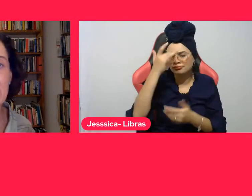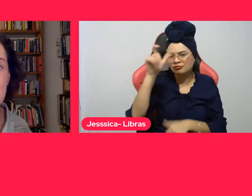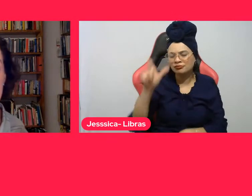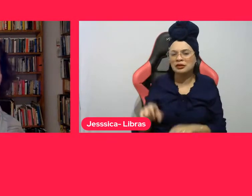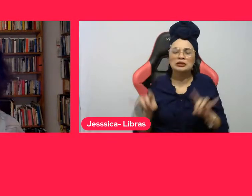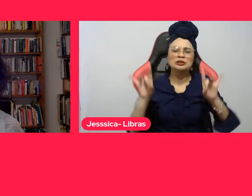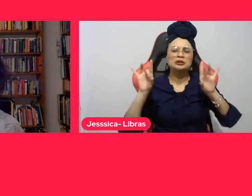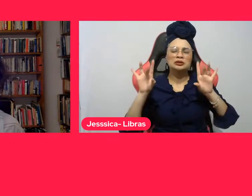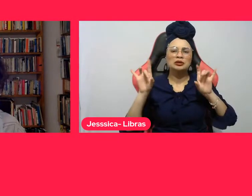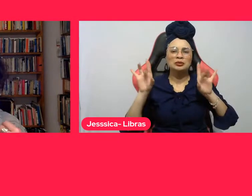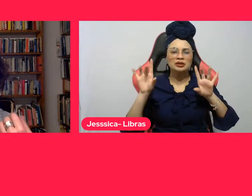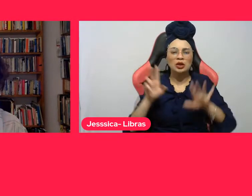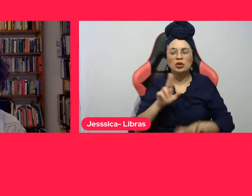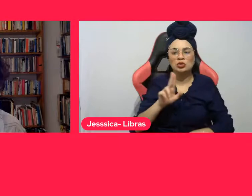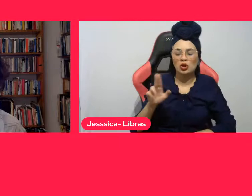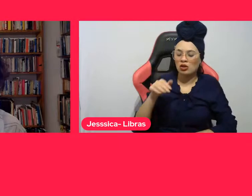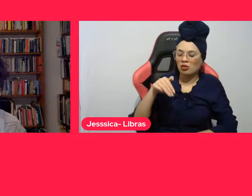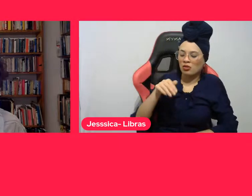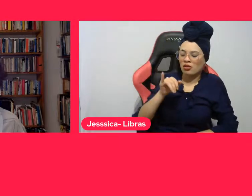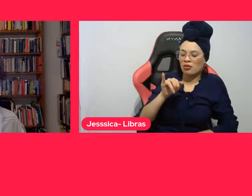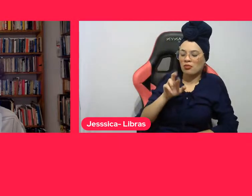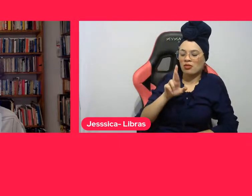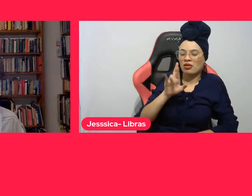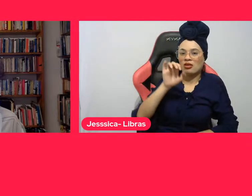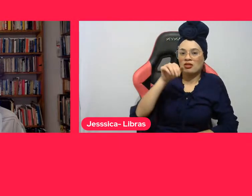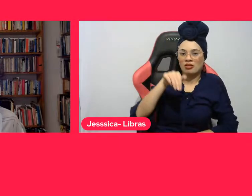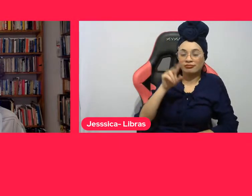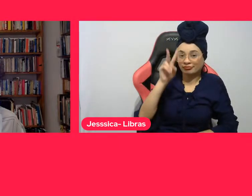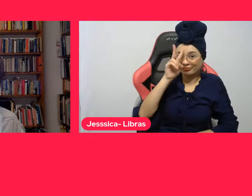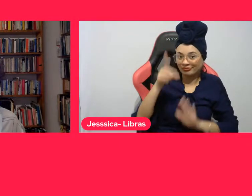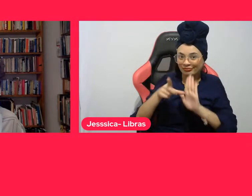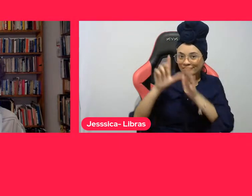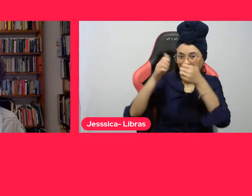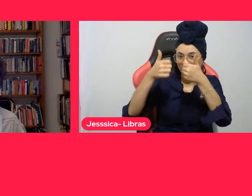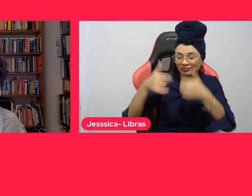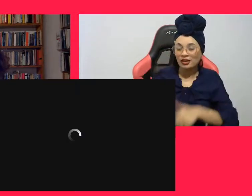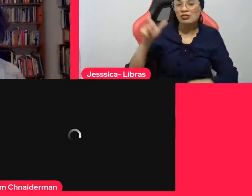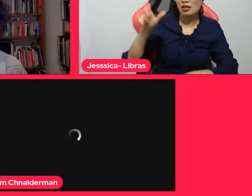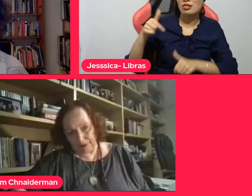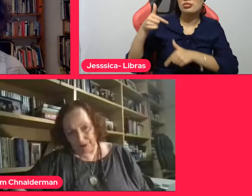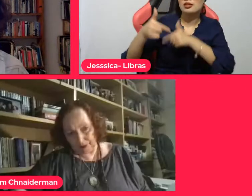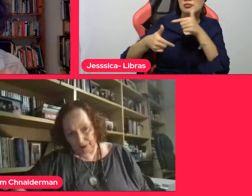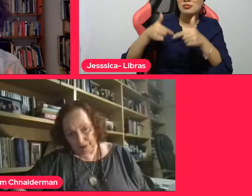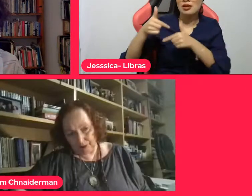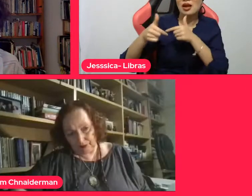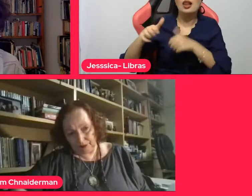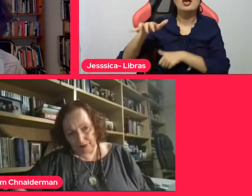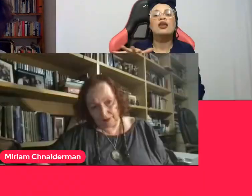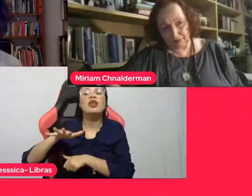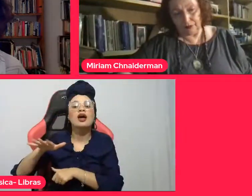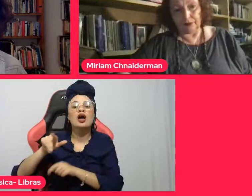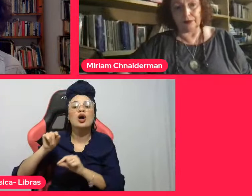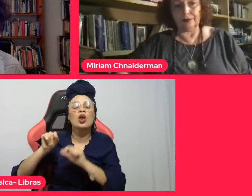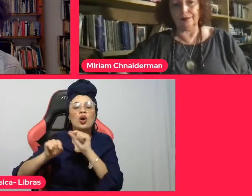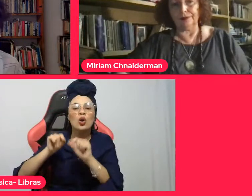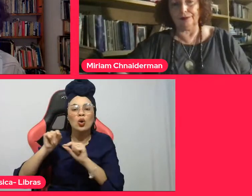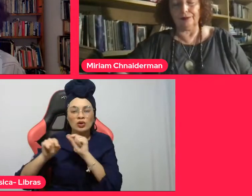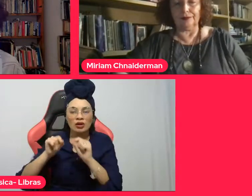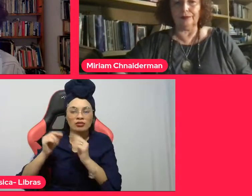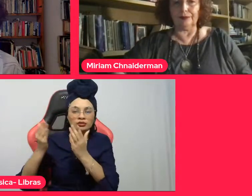a Miriam Schneiderman, que é psicanalista, ligada ao Departamento de Psicanálise do Sede